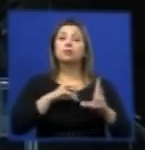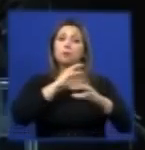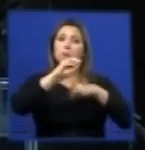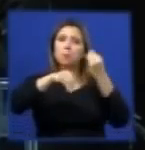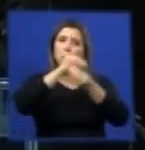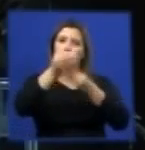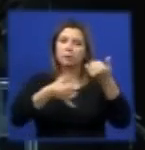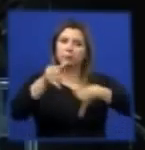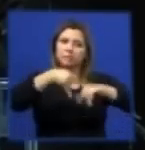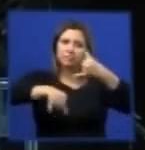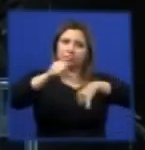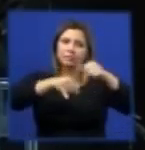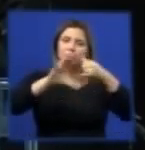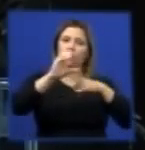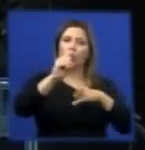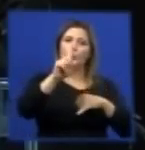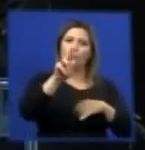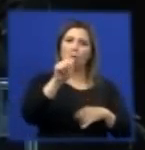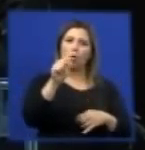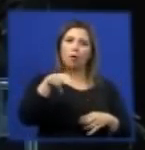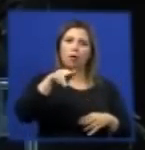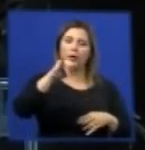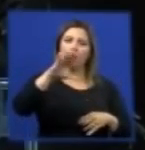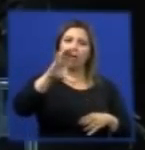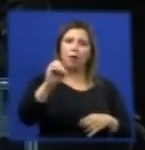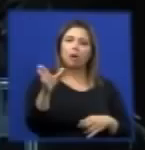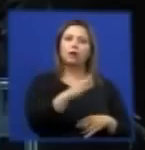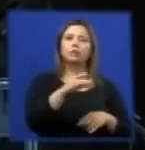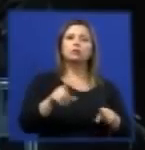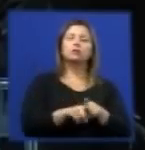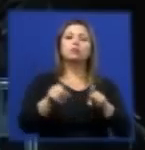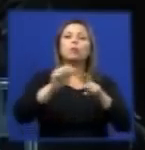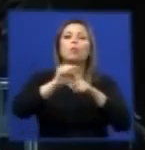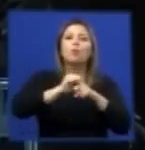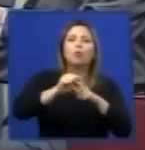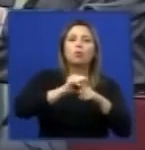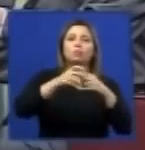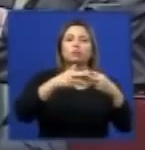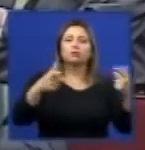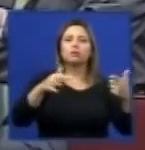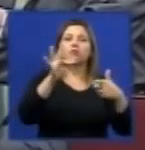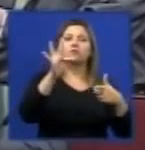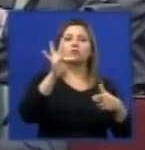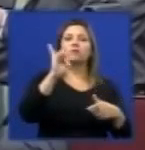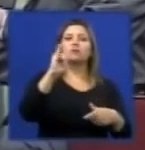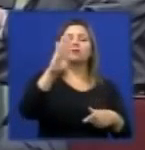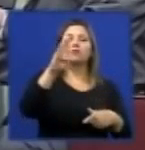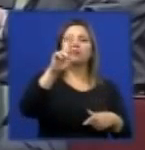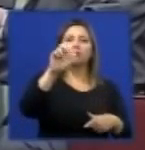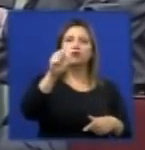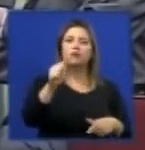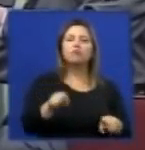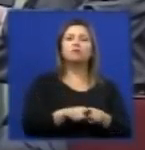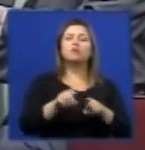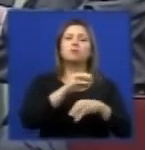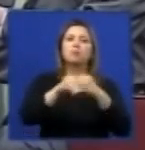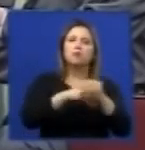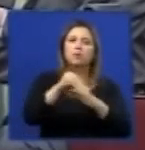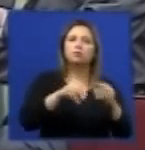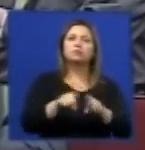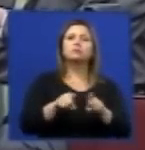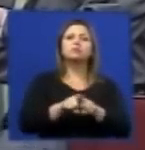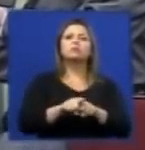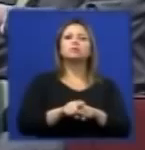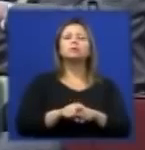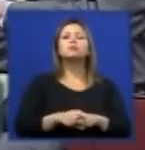e inorgânicos. Os orgânicos representados pela borracha, as fibras, borracha tanto natural como sintética, o